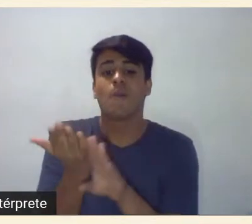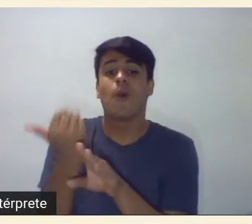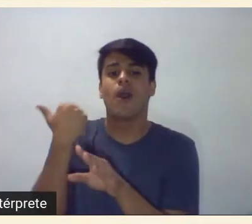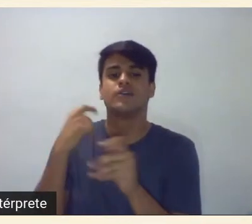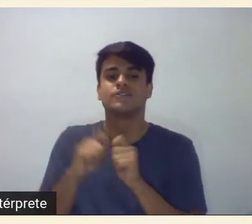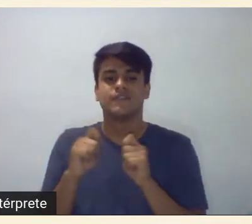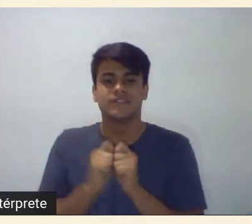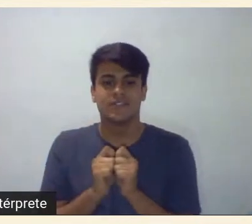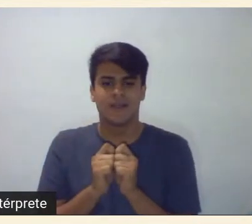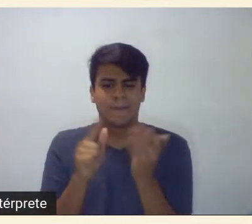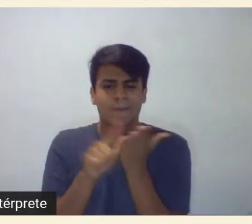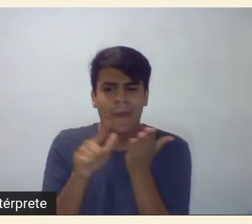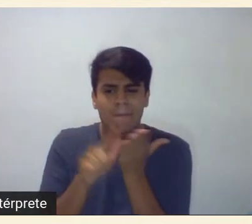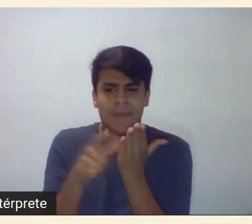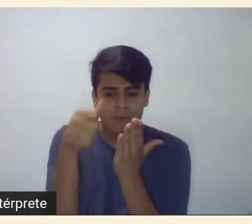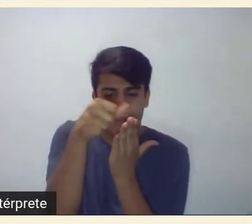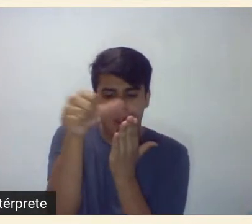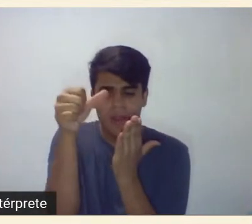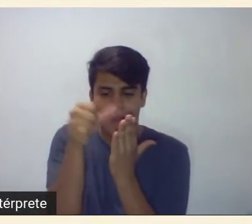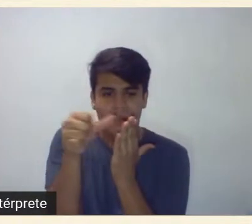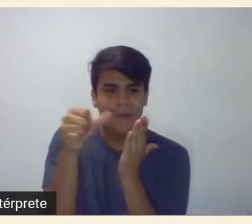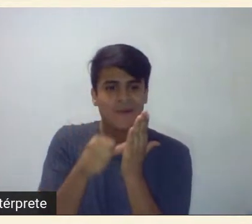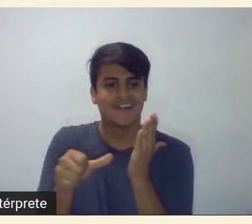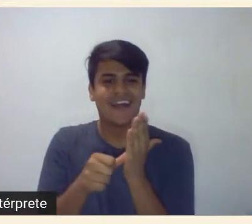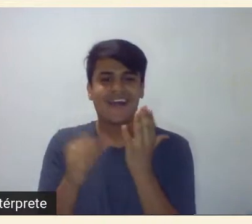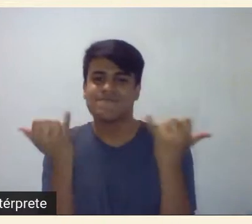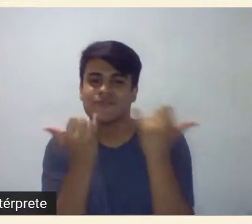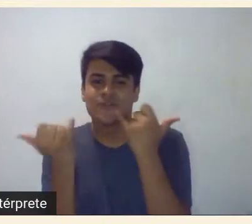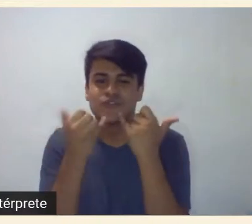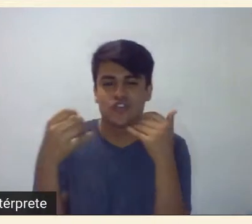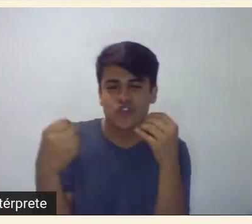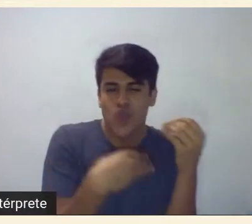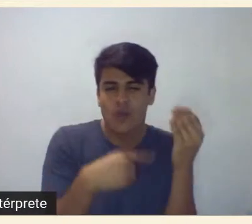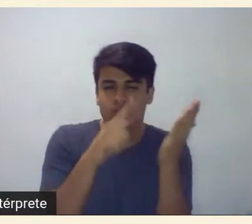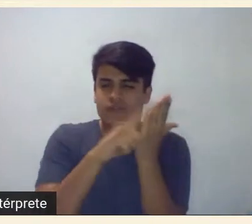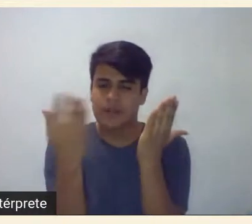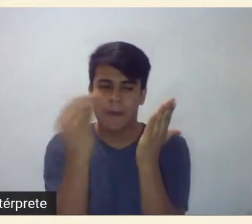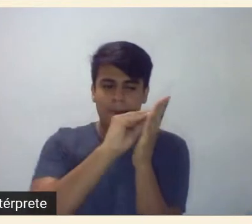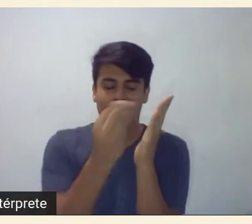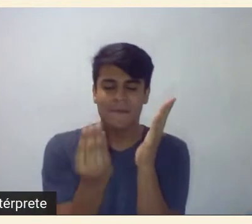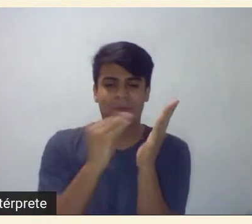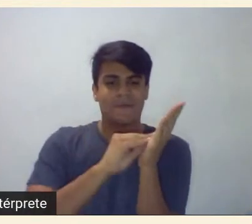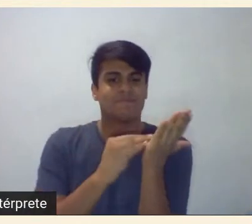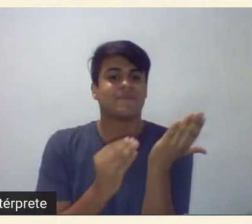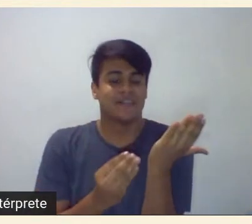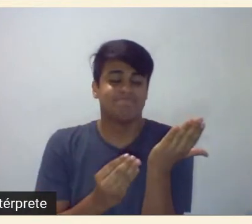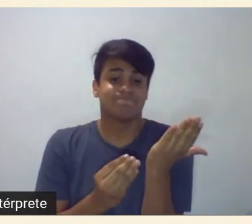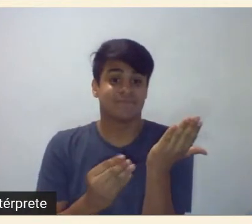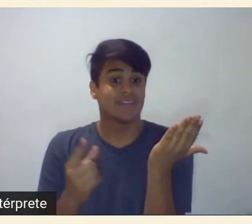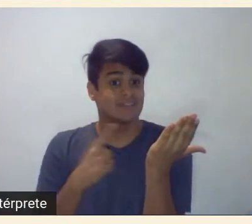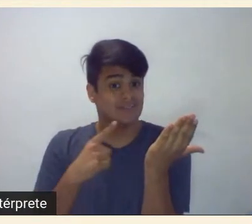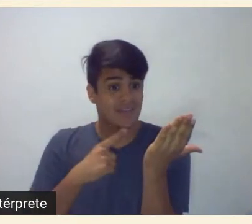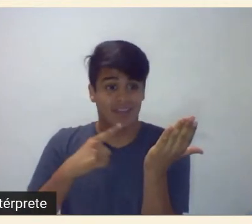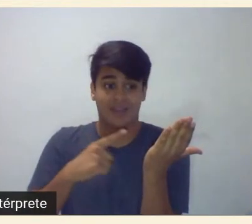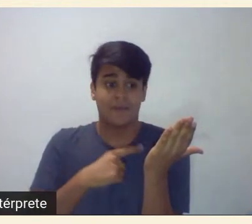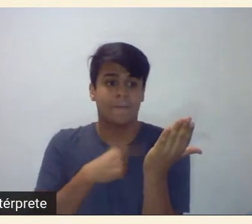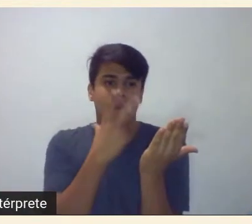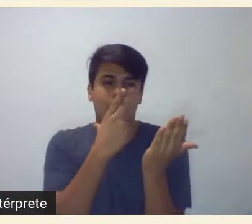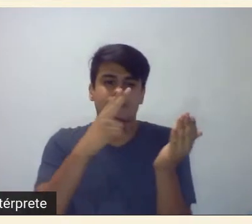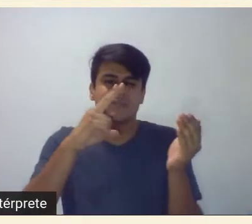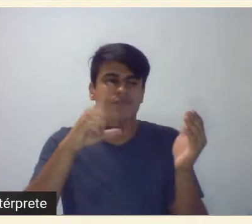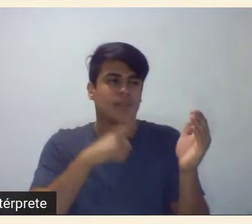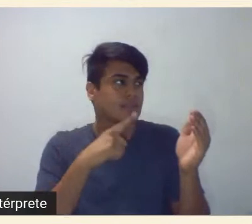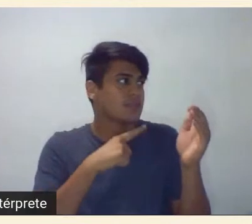papeizinhos colados novos dados que ela colava naquela folha quer dizer ali você tem a montagem de um esquema né